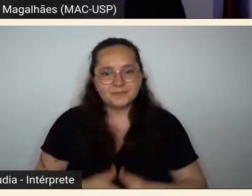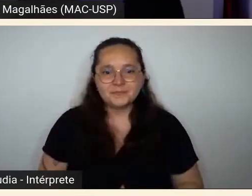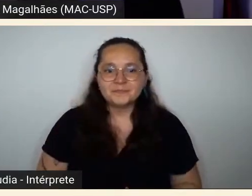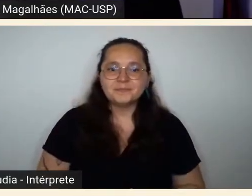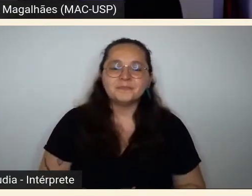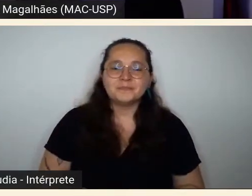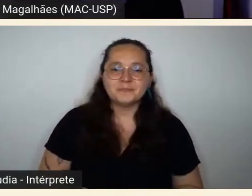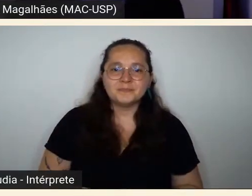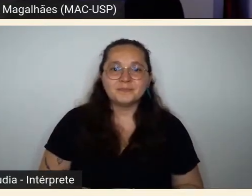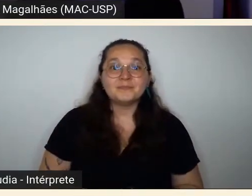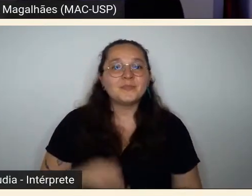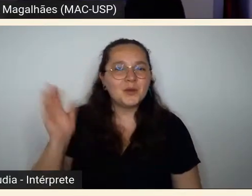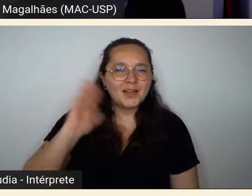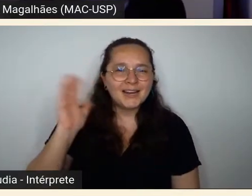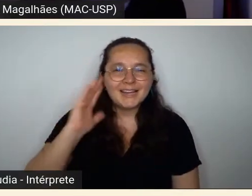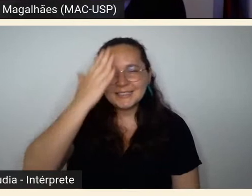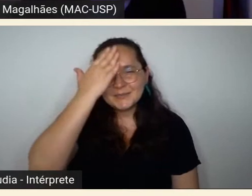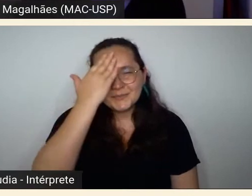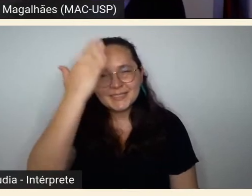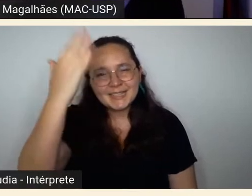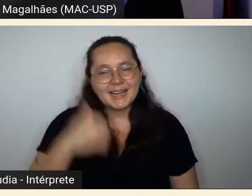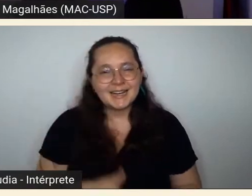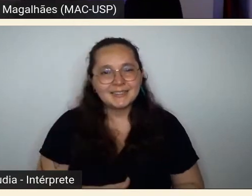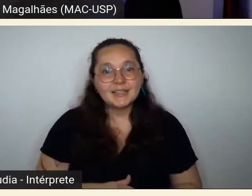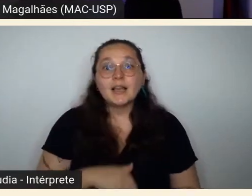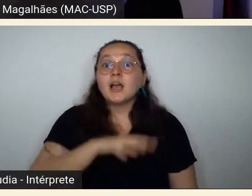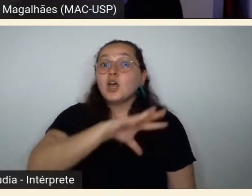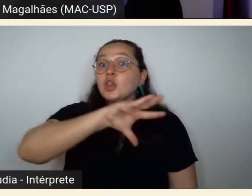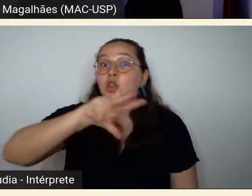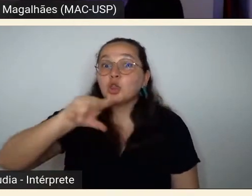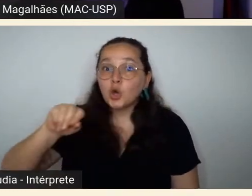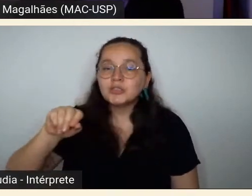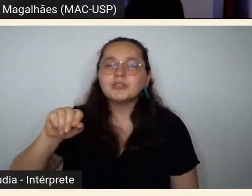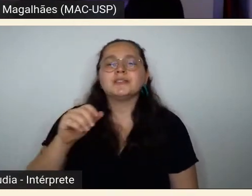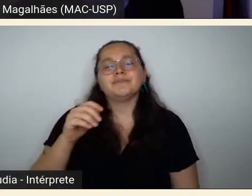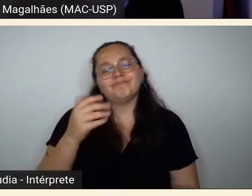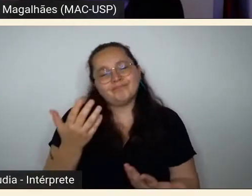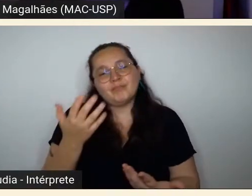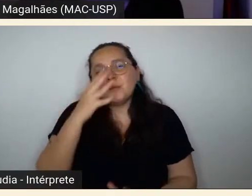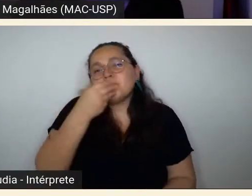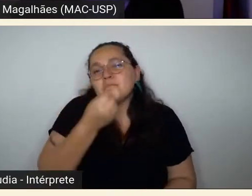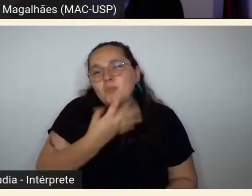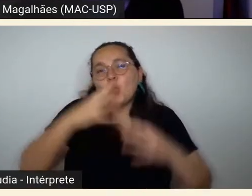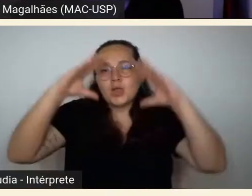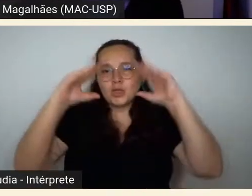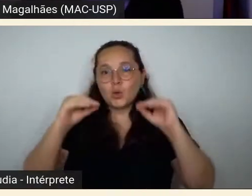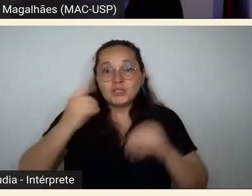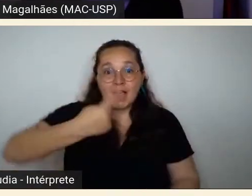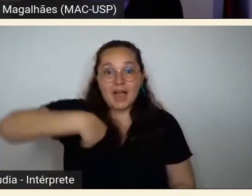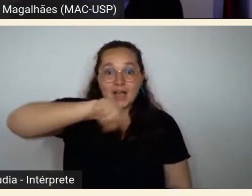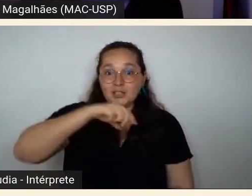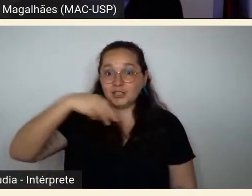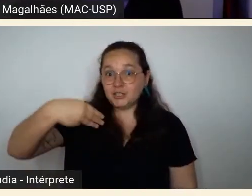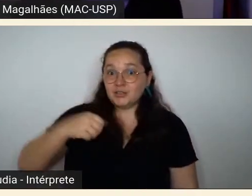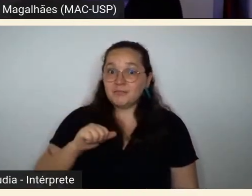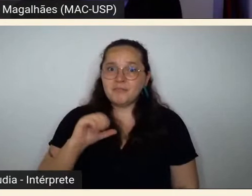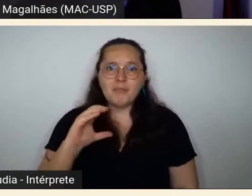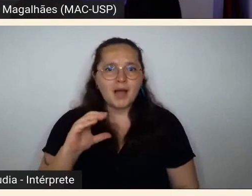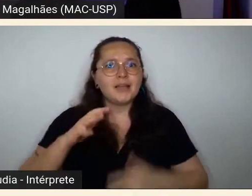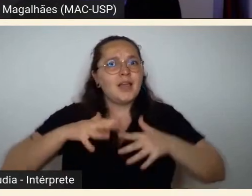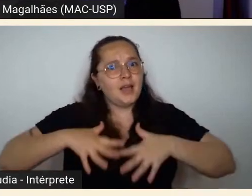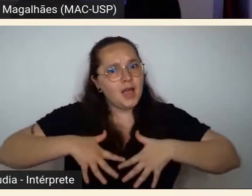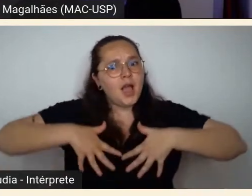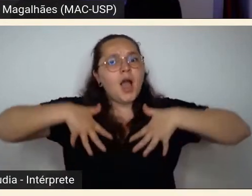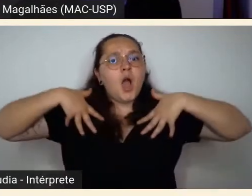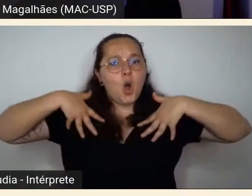Obrigada, Johan. Boa noite a todos. É uma honra para o Museu Mundial de Contemporânea da USP fazer parte dessa iniciativa que